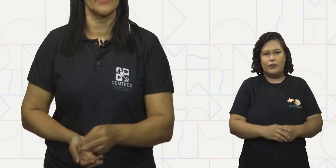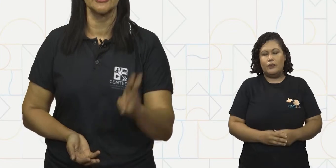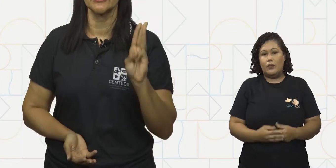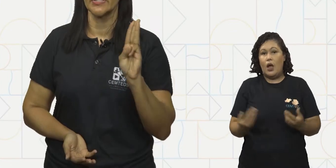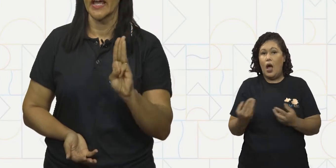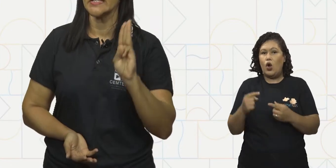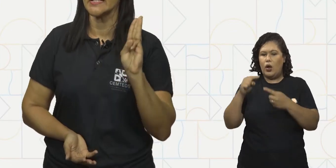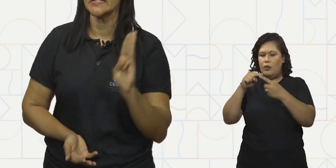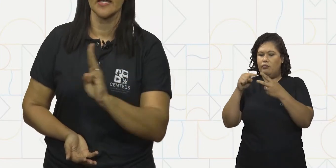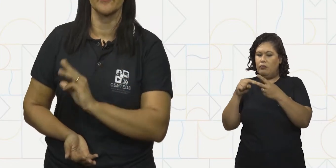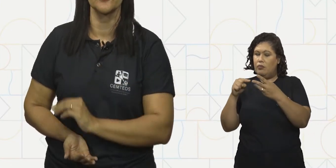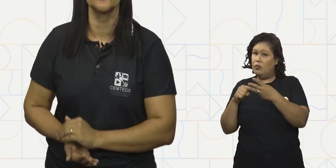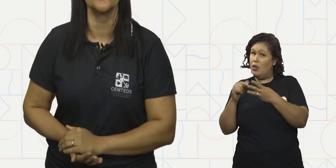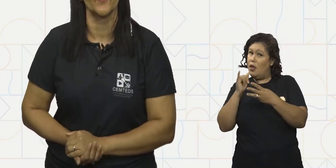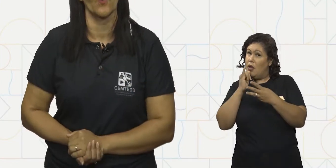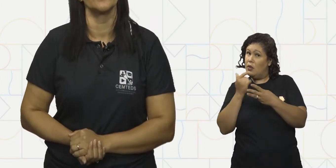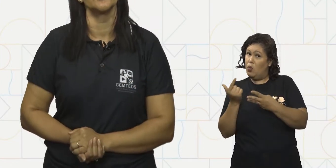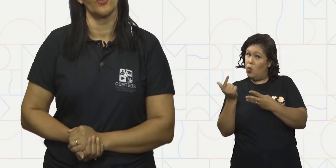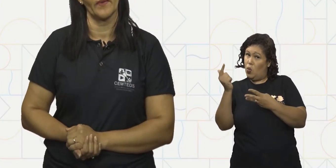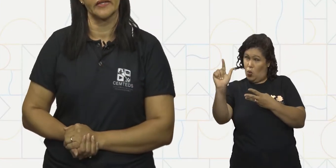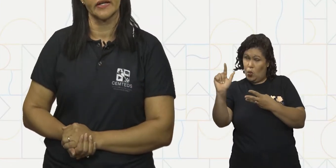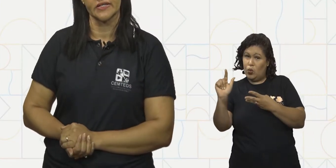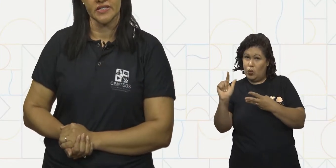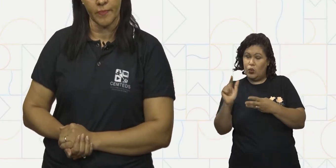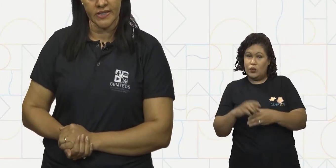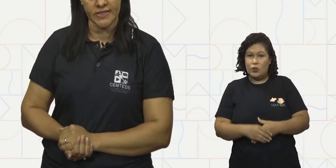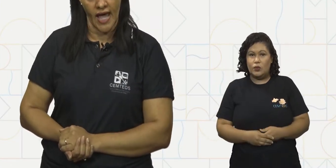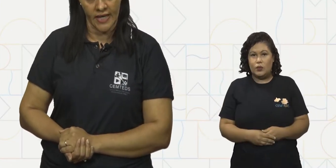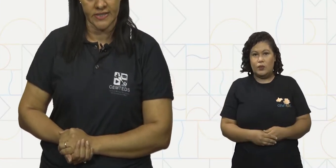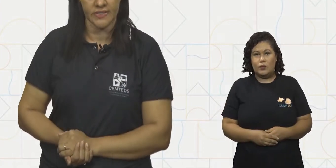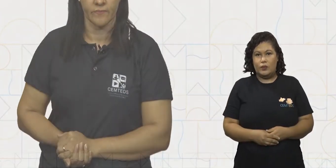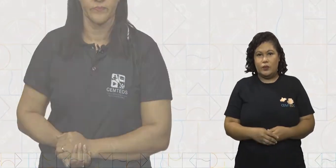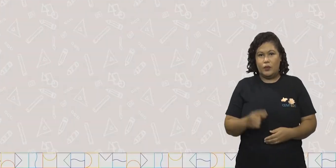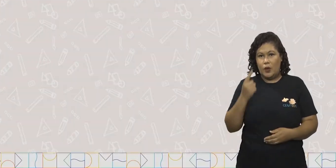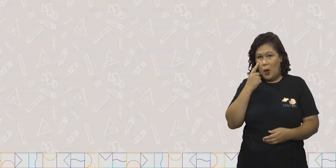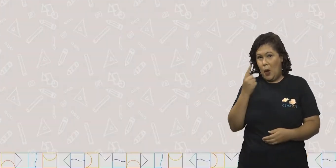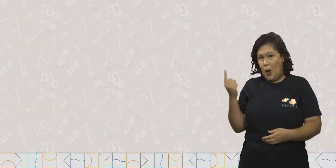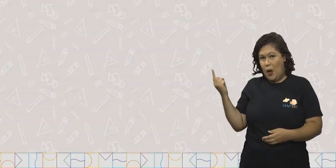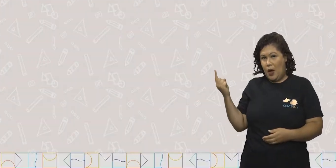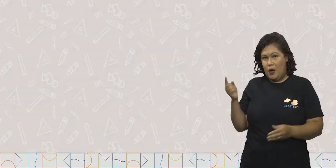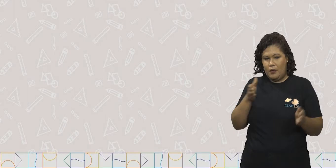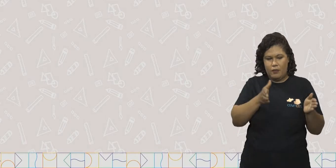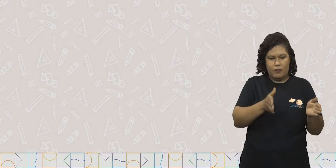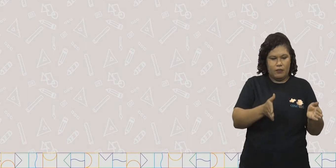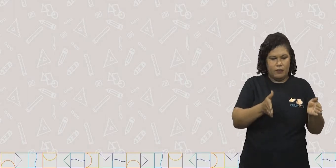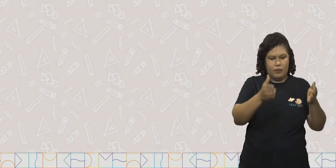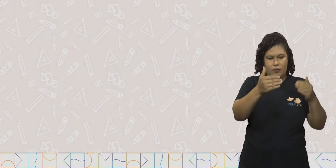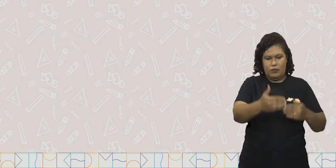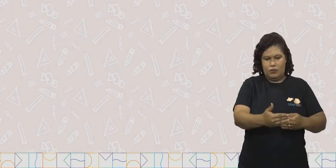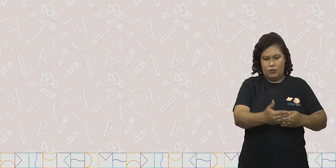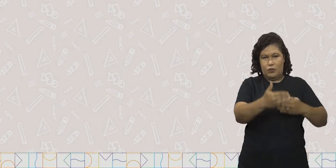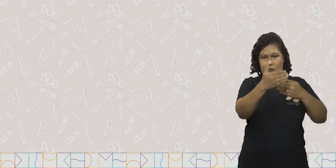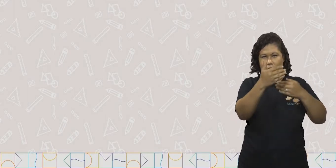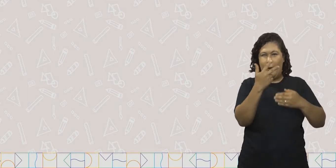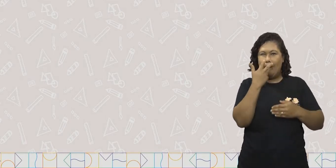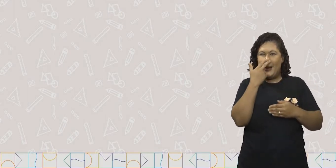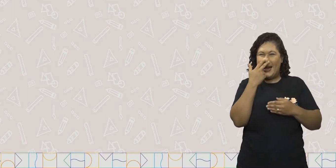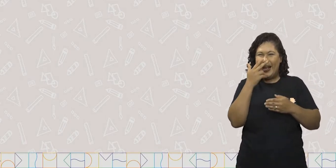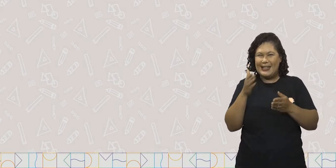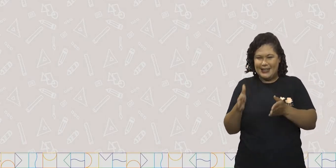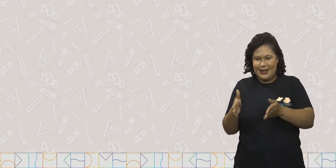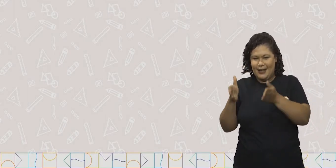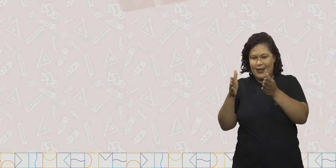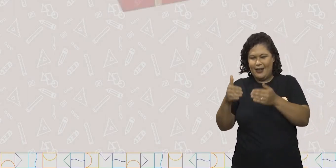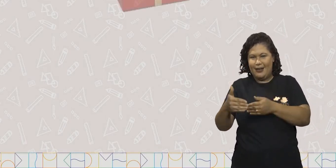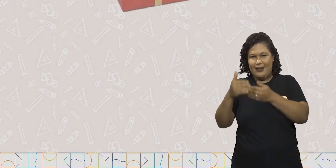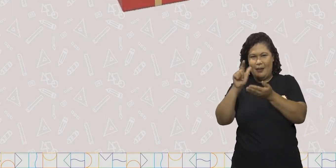agora mais três exemplos de formas geométricas espaciais. O cubo, que se parece com uma caixa de